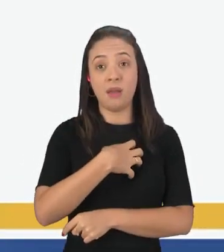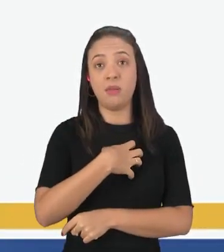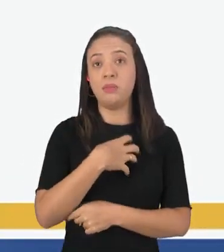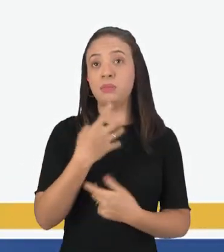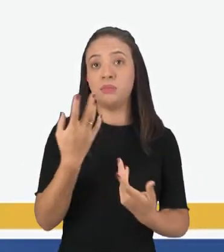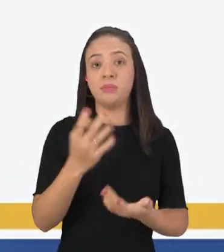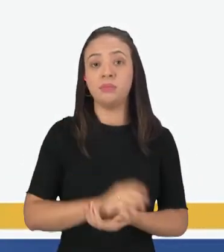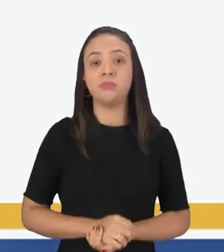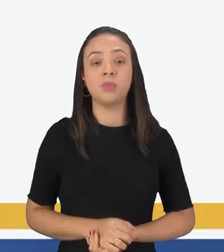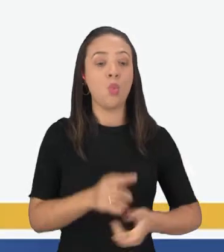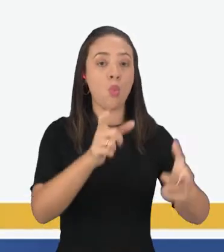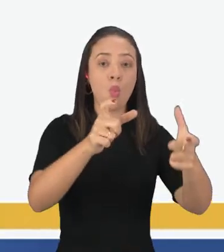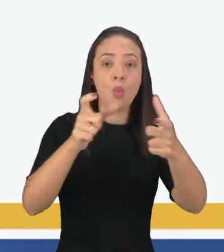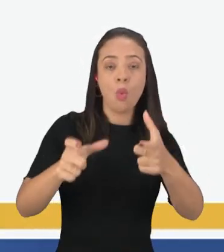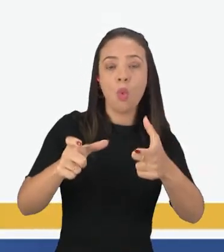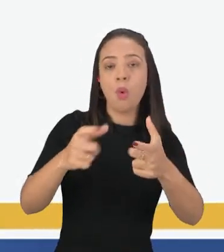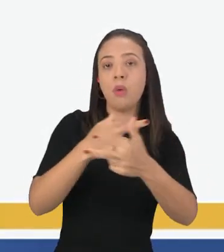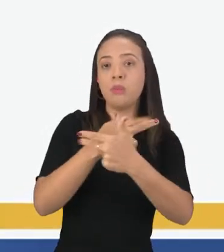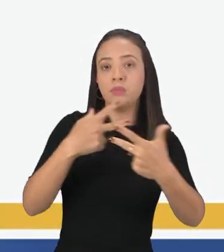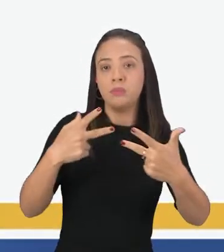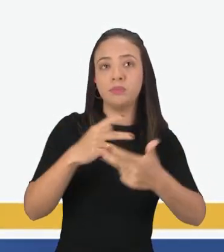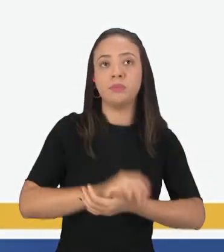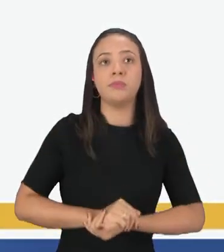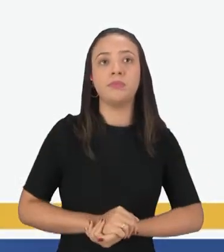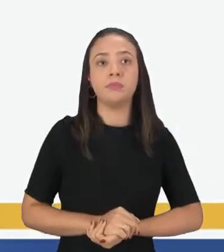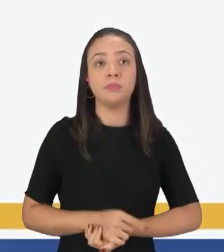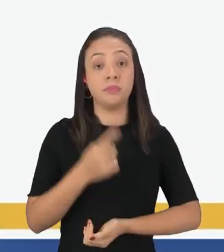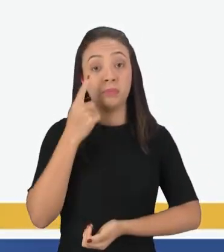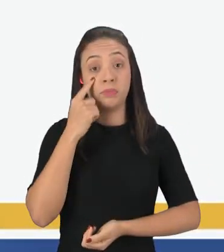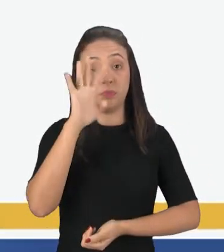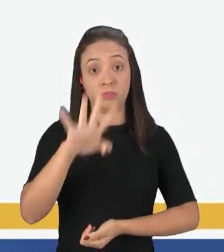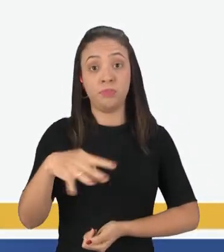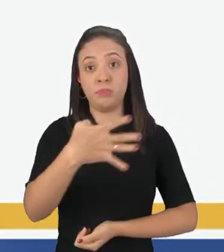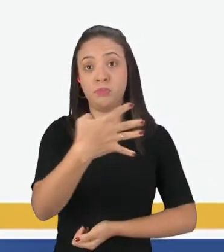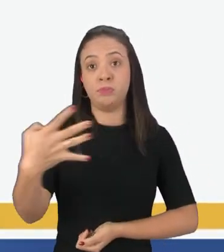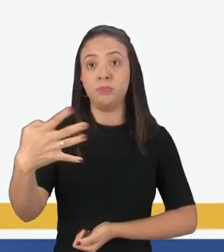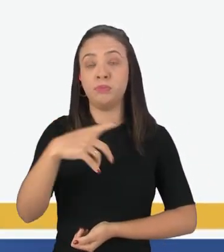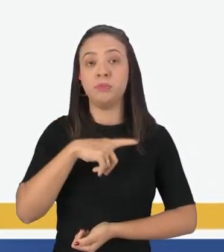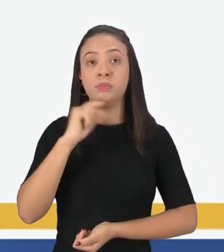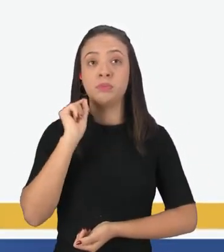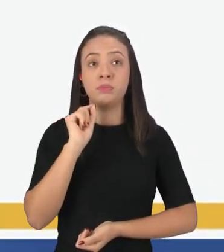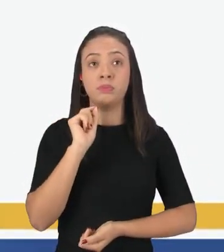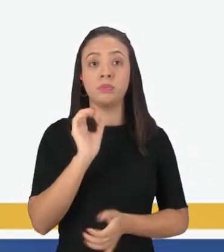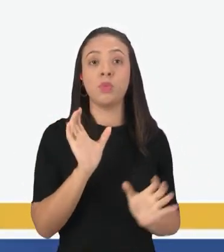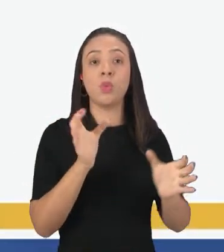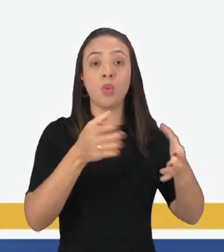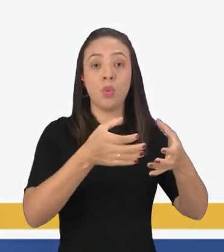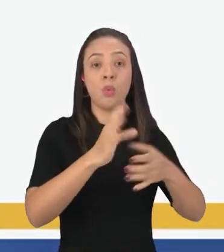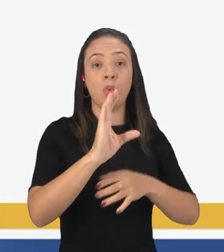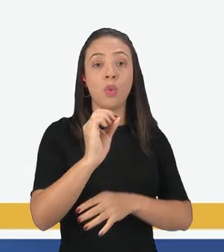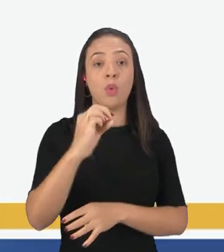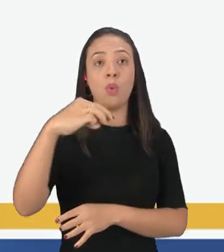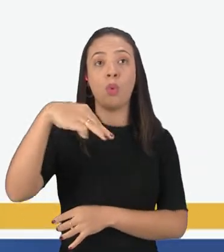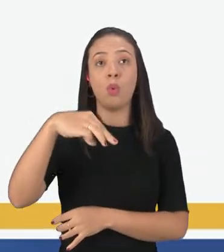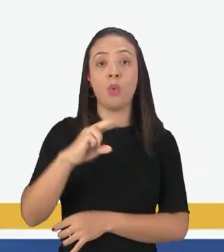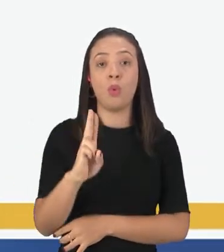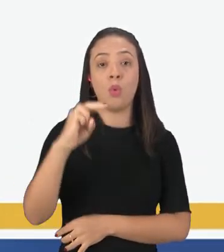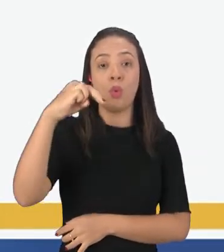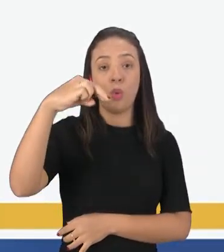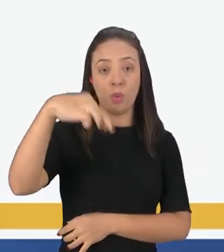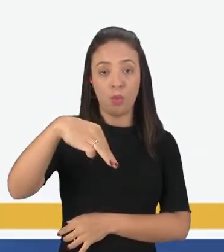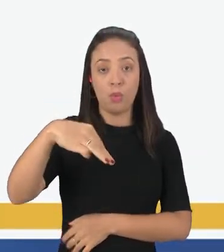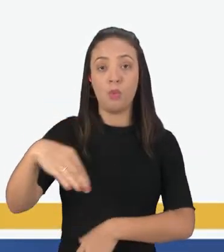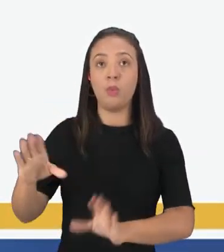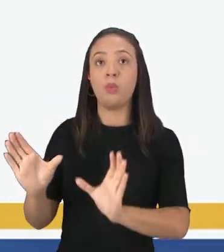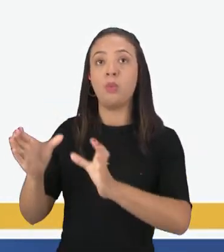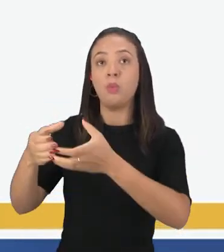etc. Né? Lugares, coisas, etc. A gente vê nesse quadro aí, ó, comum e próprio. Separadinhos